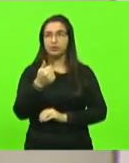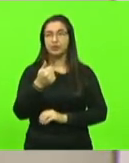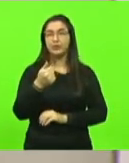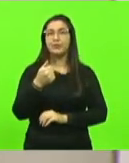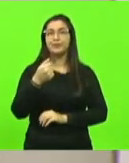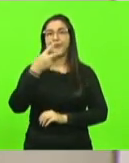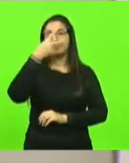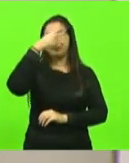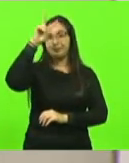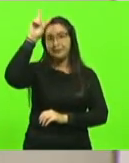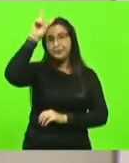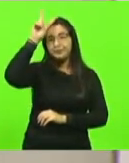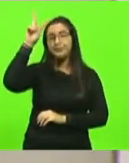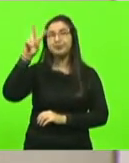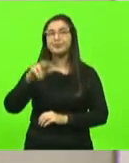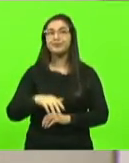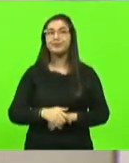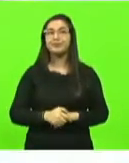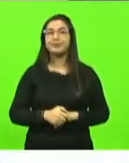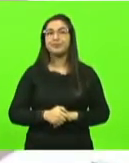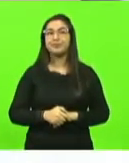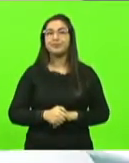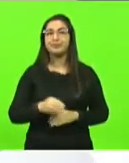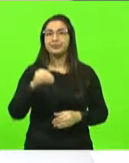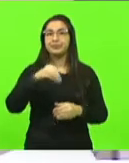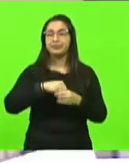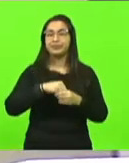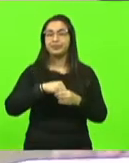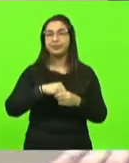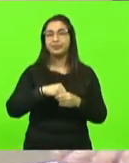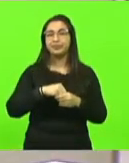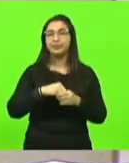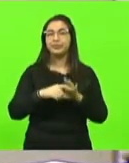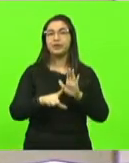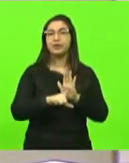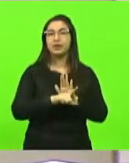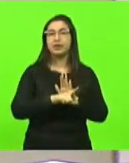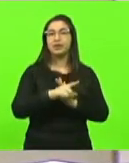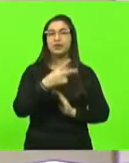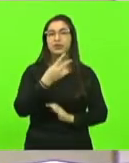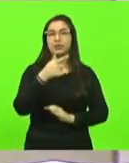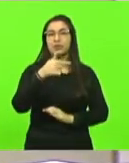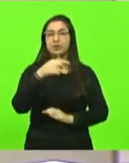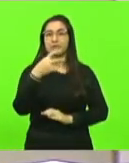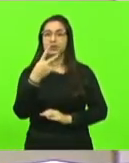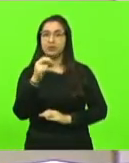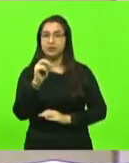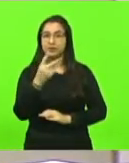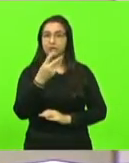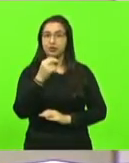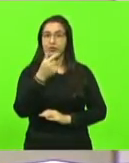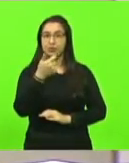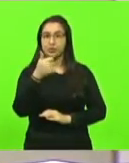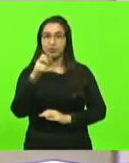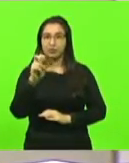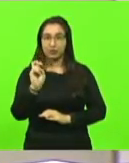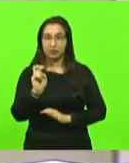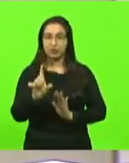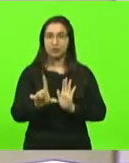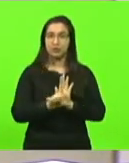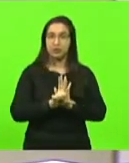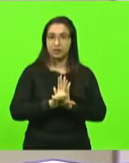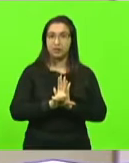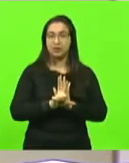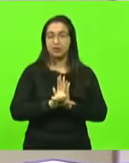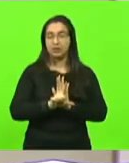Vicente Caropreso. Inclui o anexo primeiro da lei 16.720 de 2015, que consolida leis que dispõem sobre